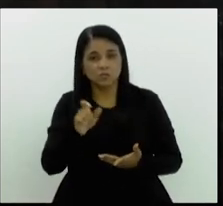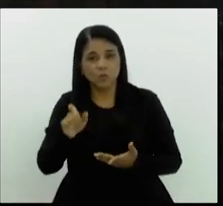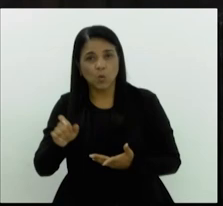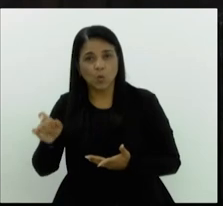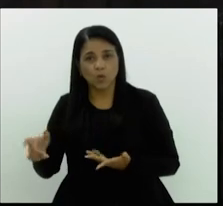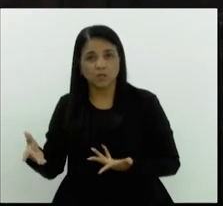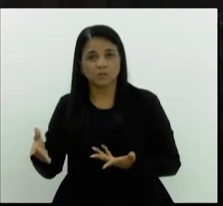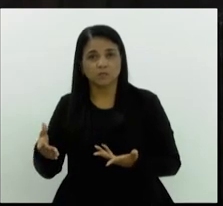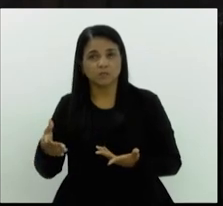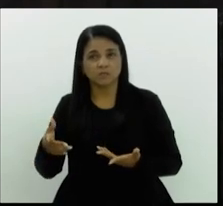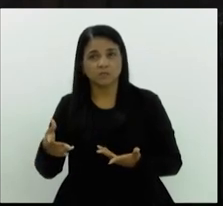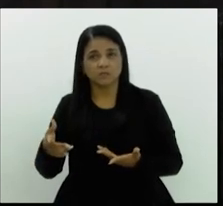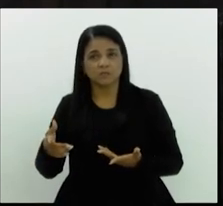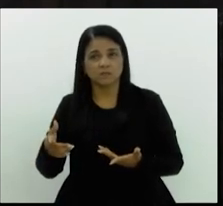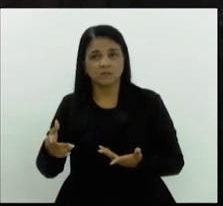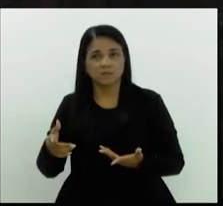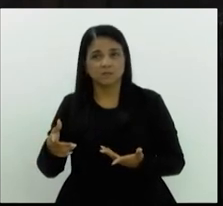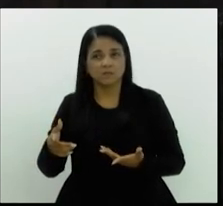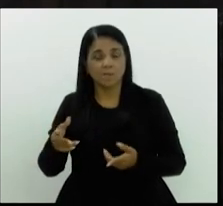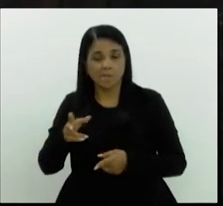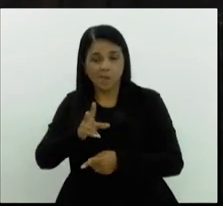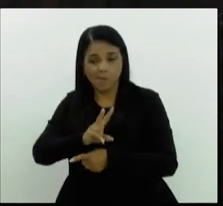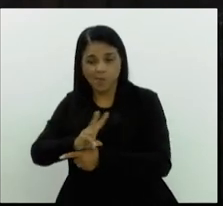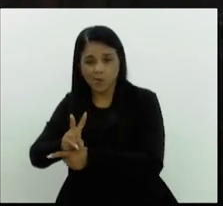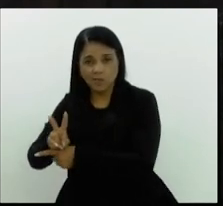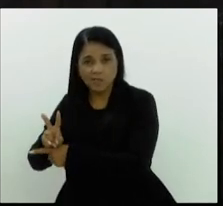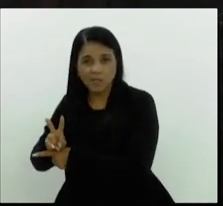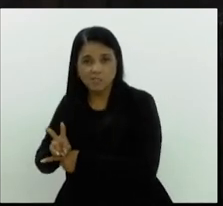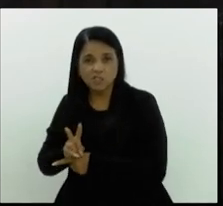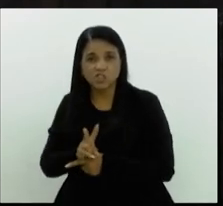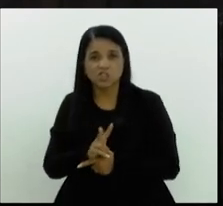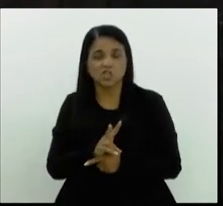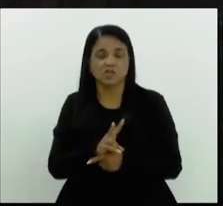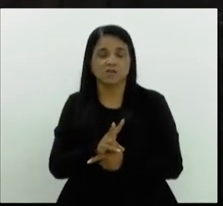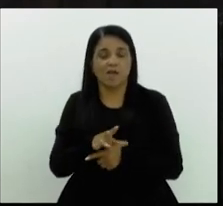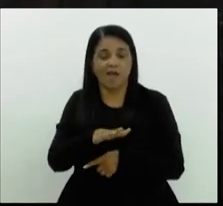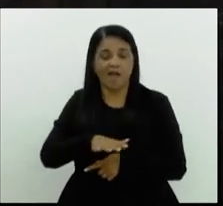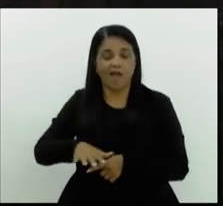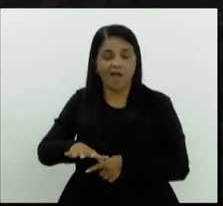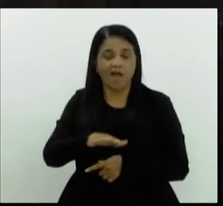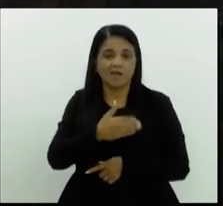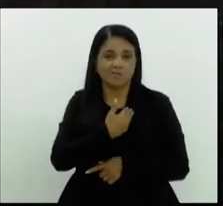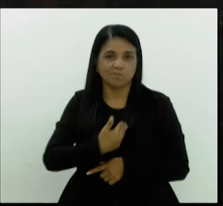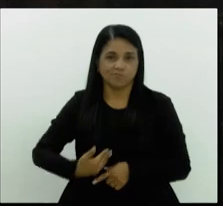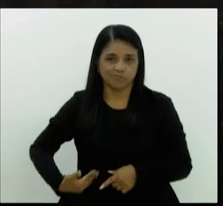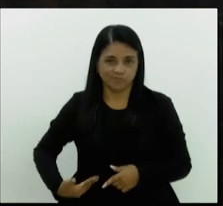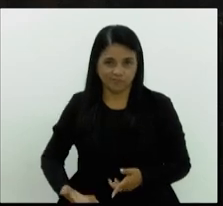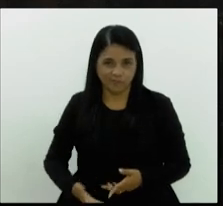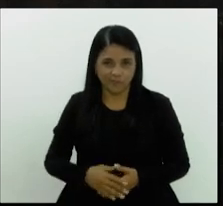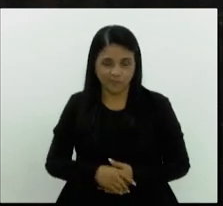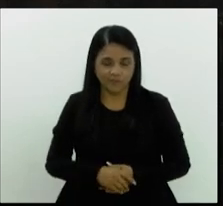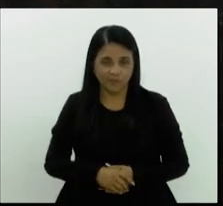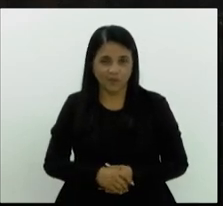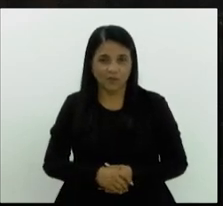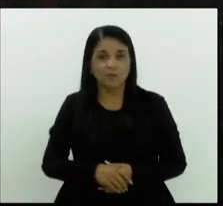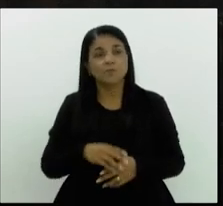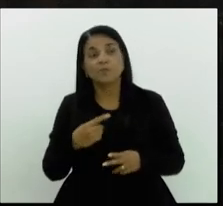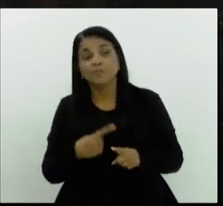proteção a uma área pública. Sabe por quê, senhor presidente? Porque o